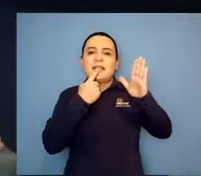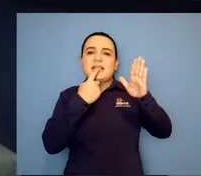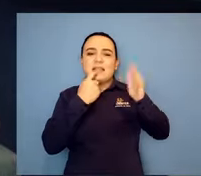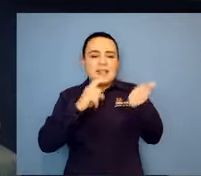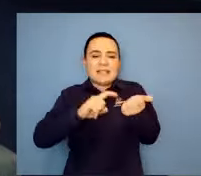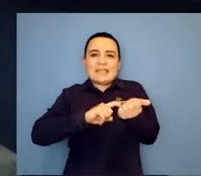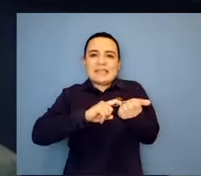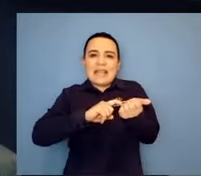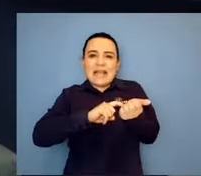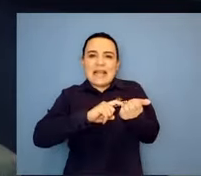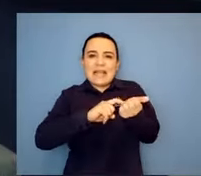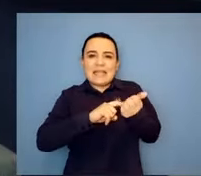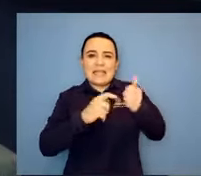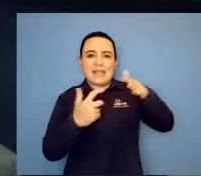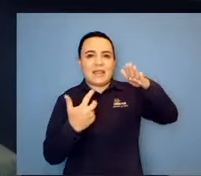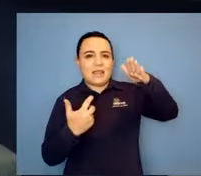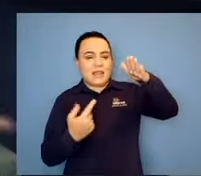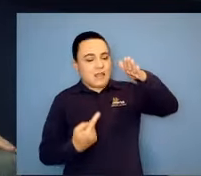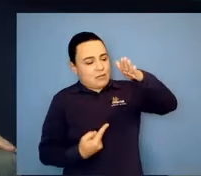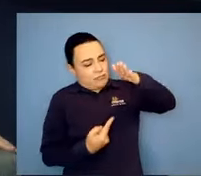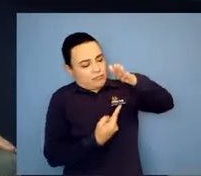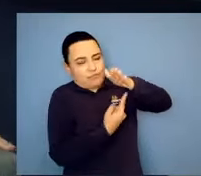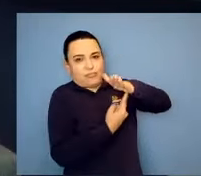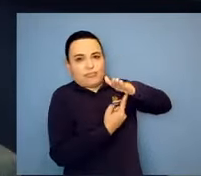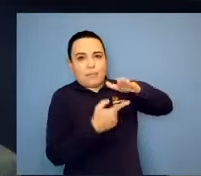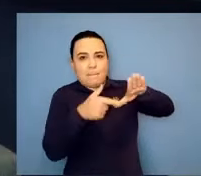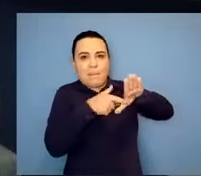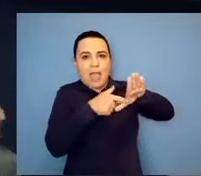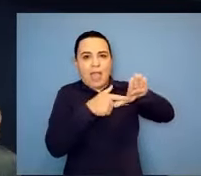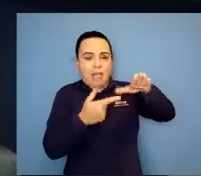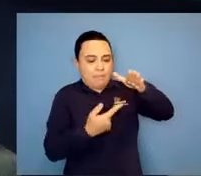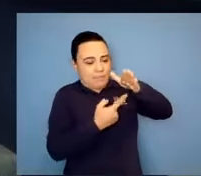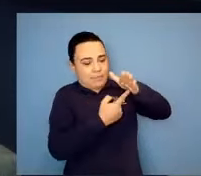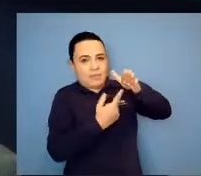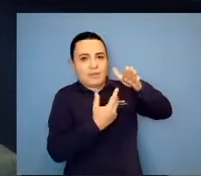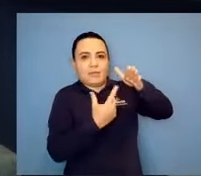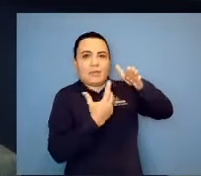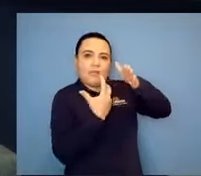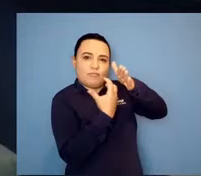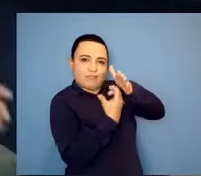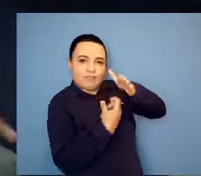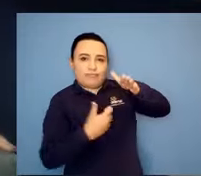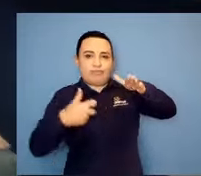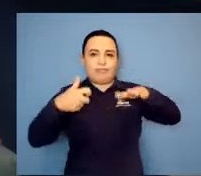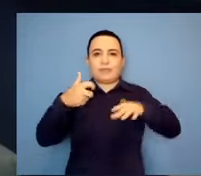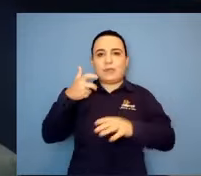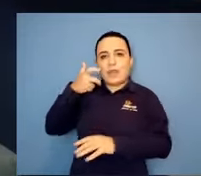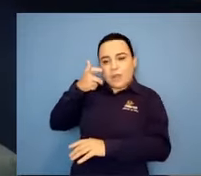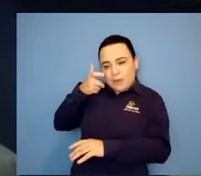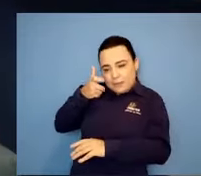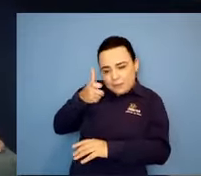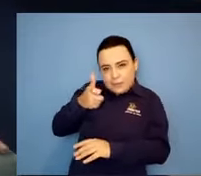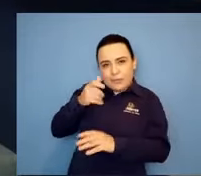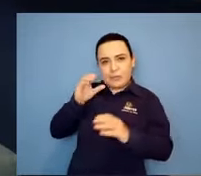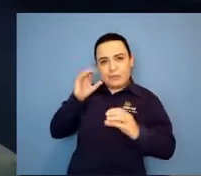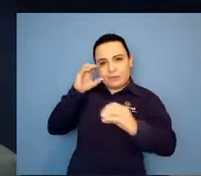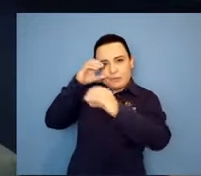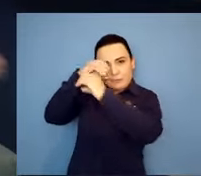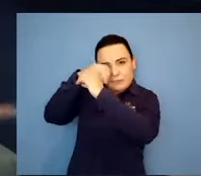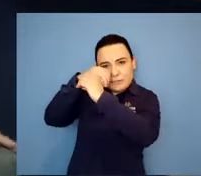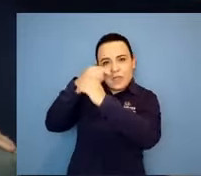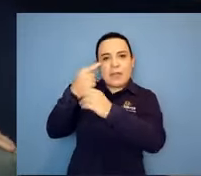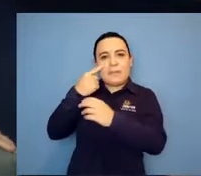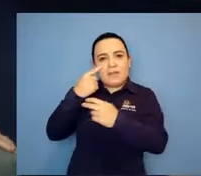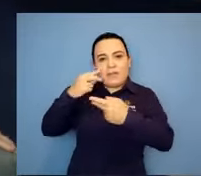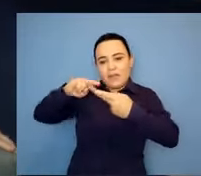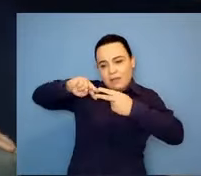pezinho, né? Muita coisa na teoria, na prática, né? A gente não está vendo acontecer, mas nós